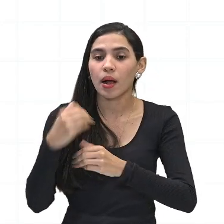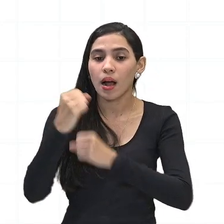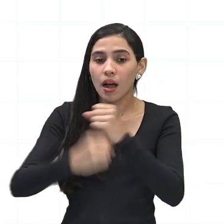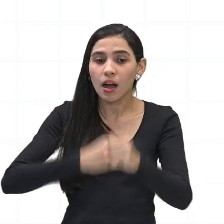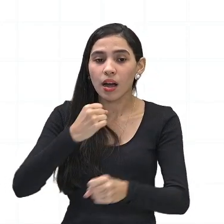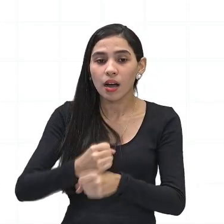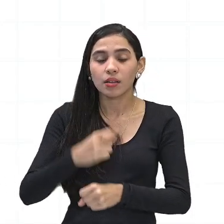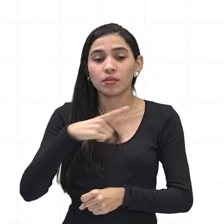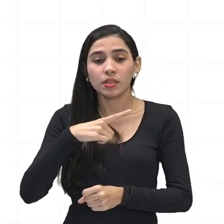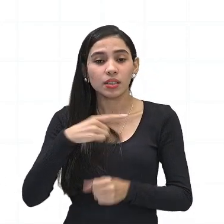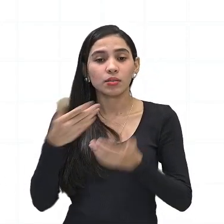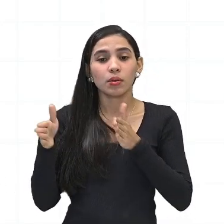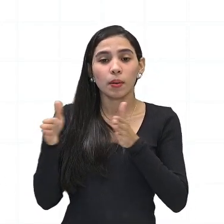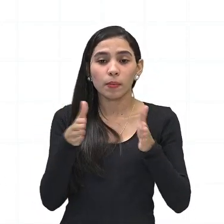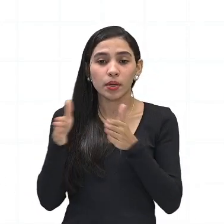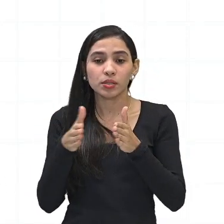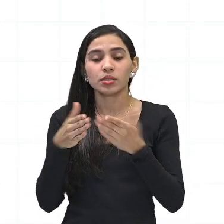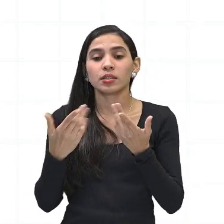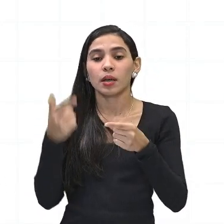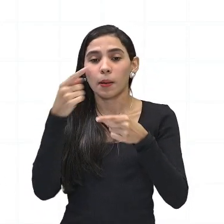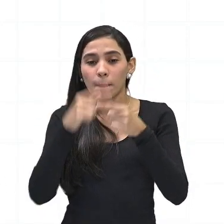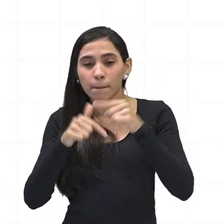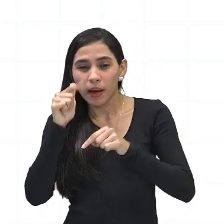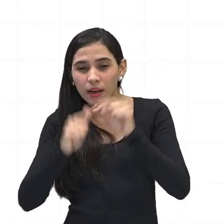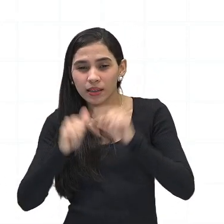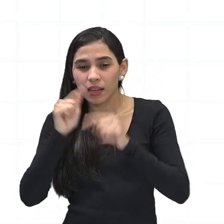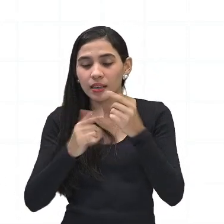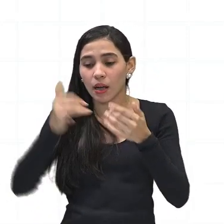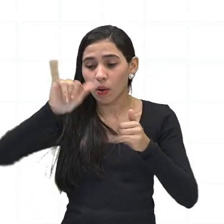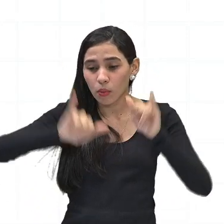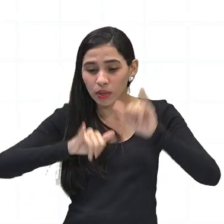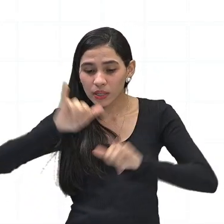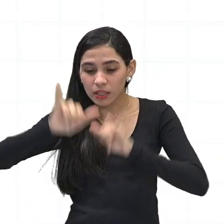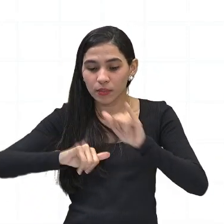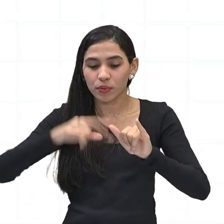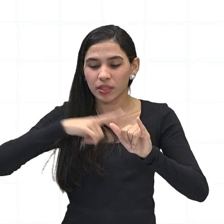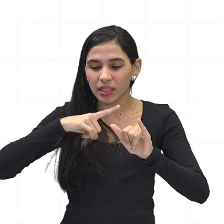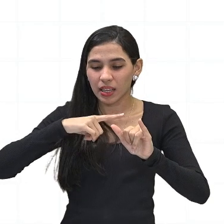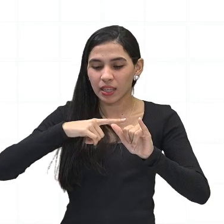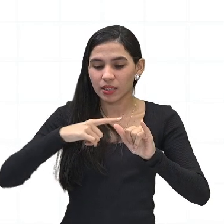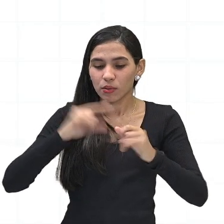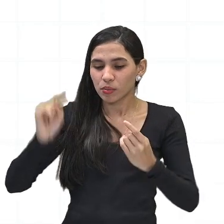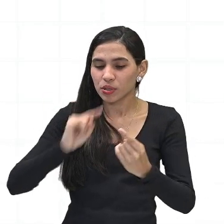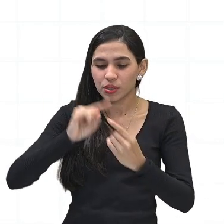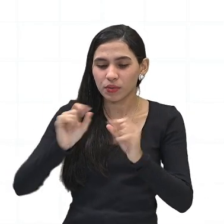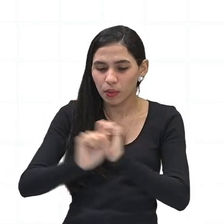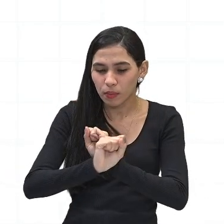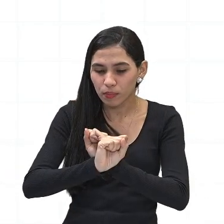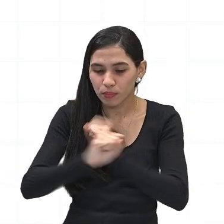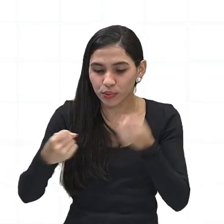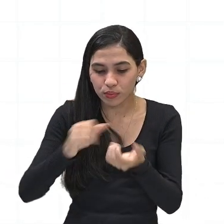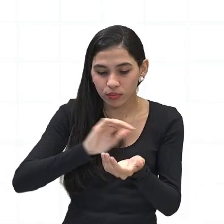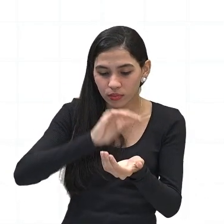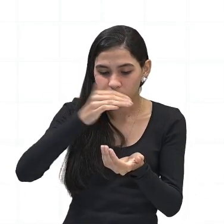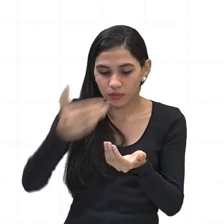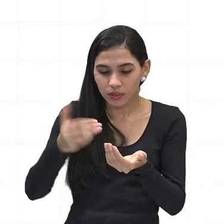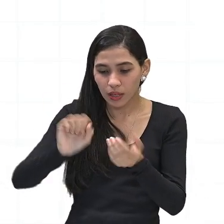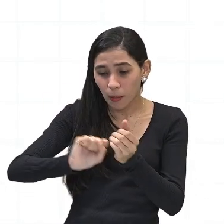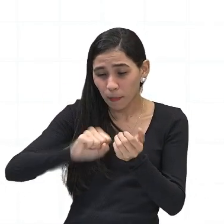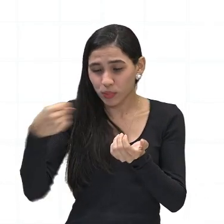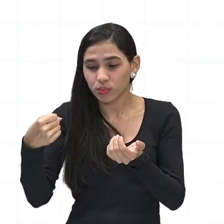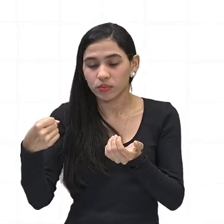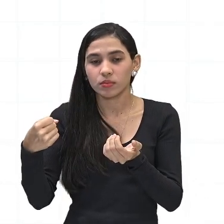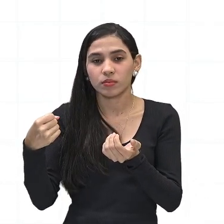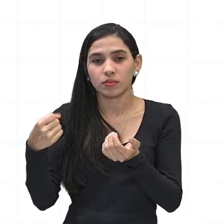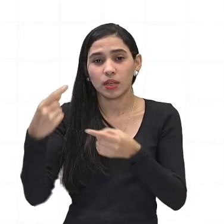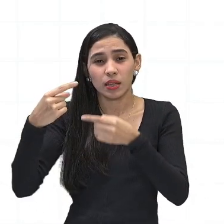à medida que os produtos químicos que destrói a proteção, essa proteção da Terra, são eliminados